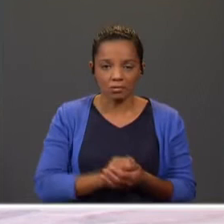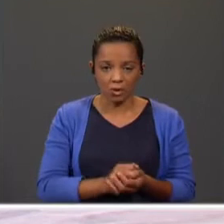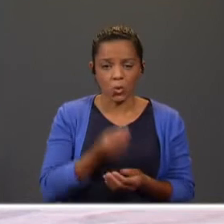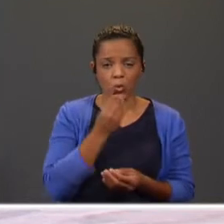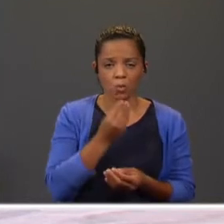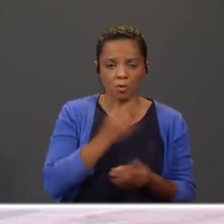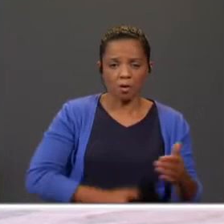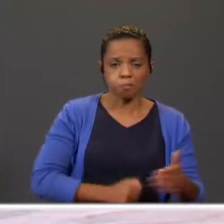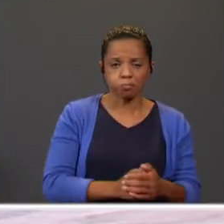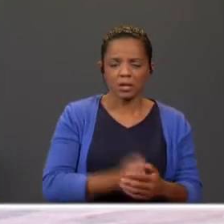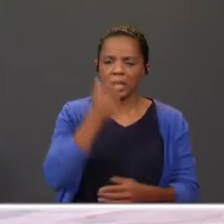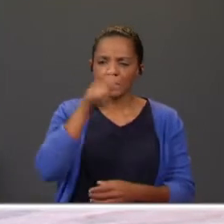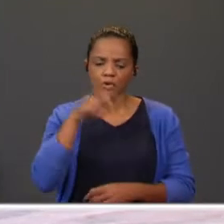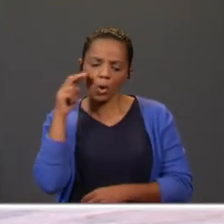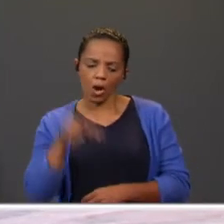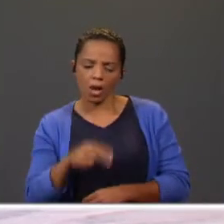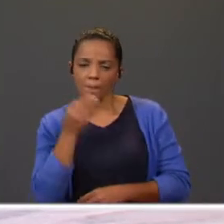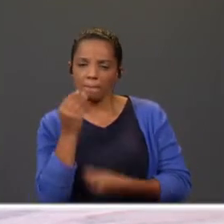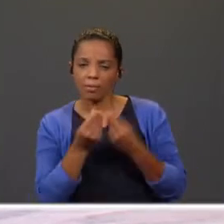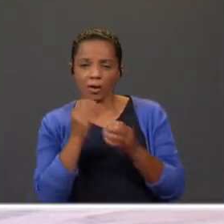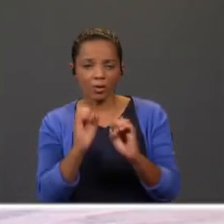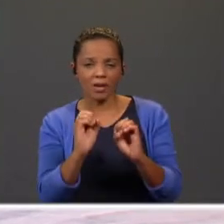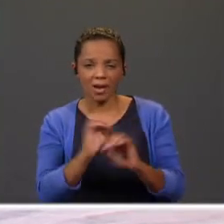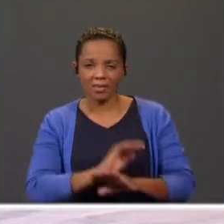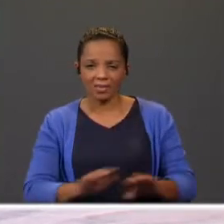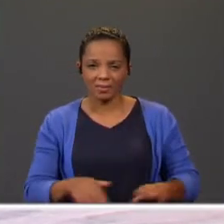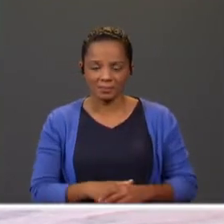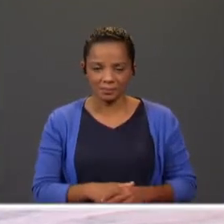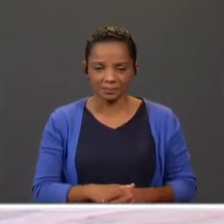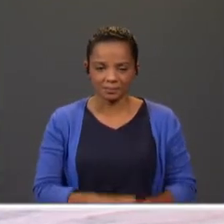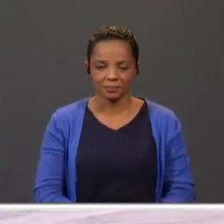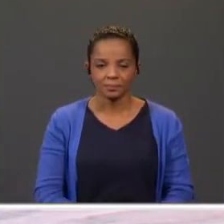pessoas ficaram a olhar e nem sequer puderam provar um bocadinho.